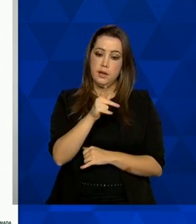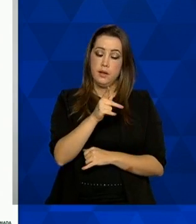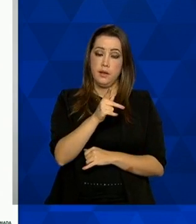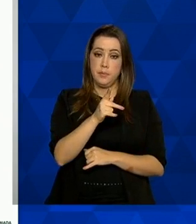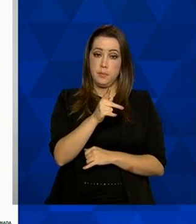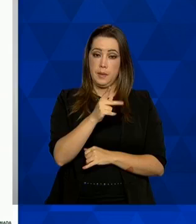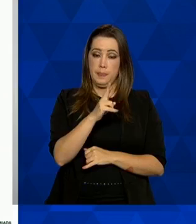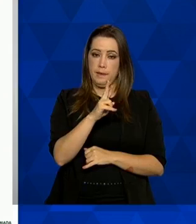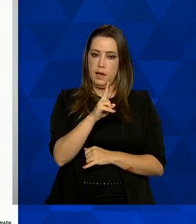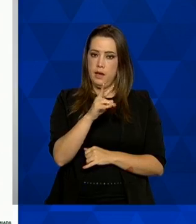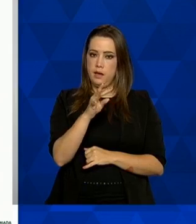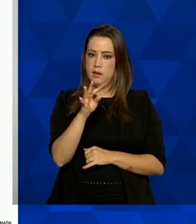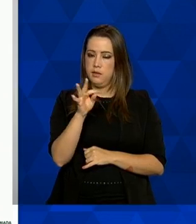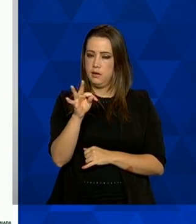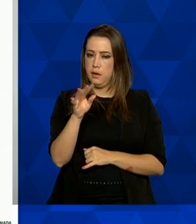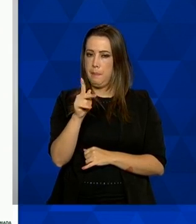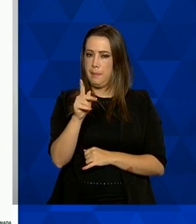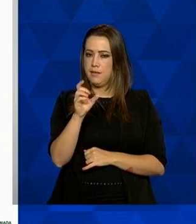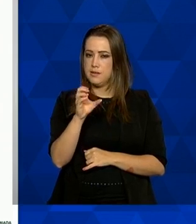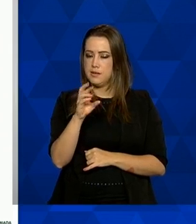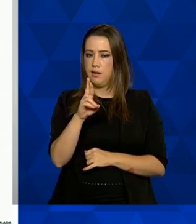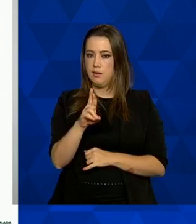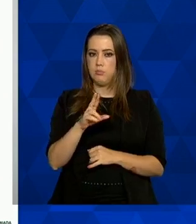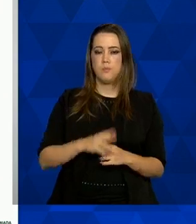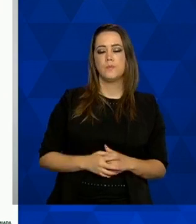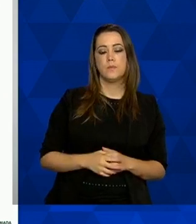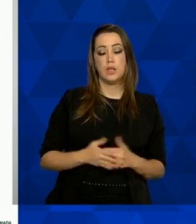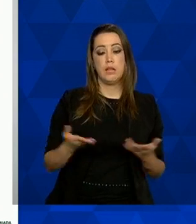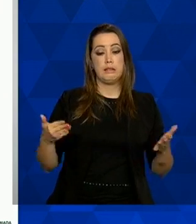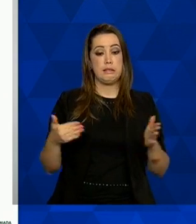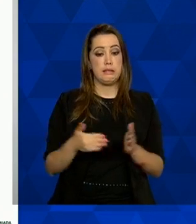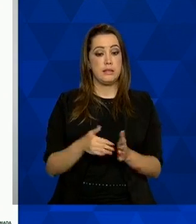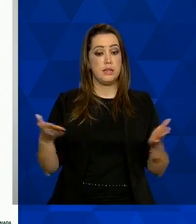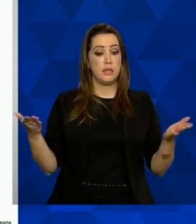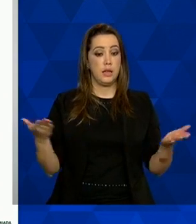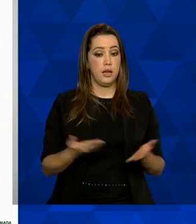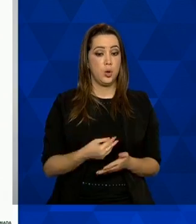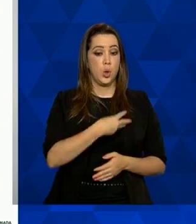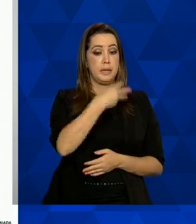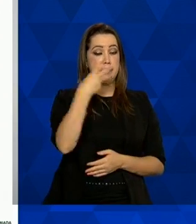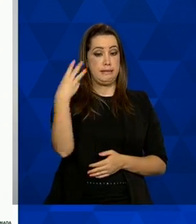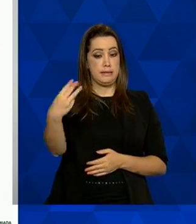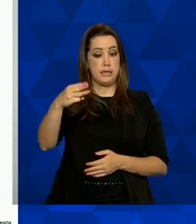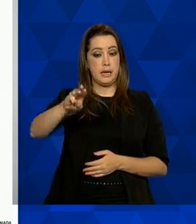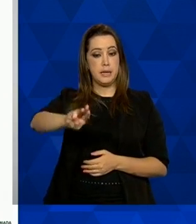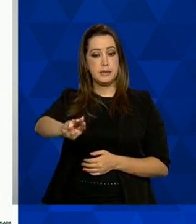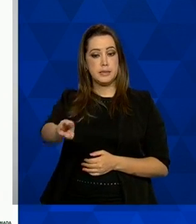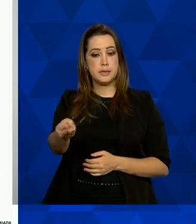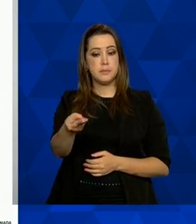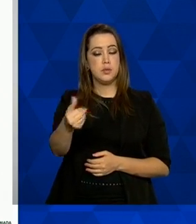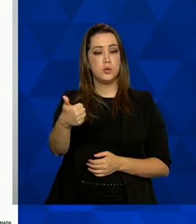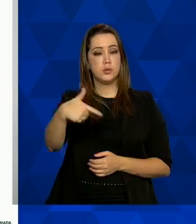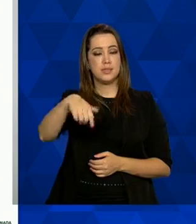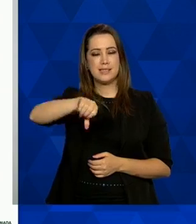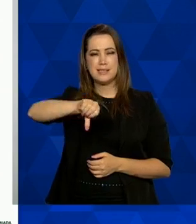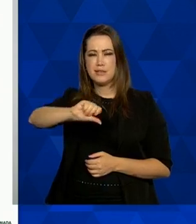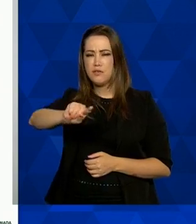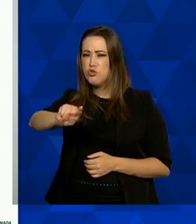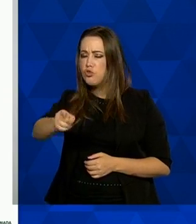no total até esse momento foram distribuídas 3 milhões 129 mil e